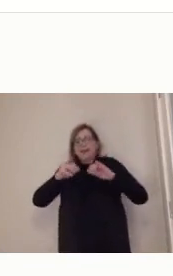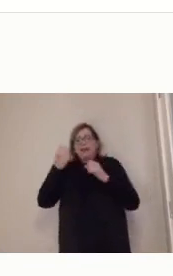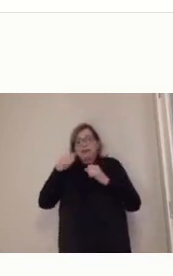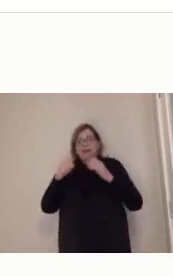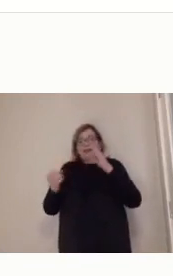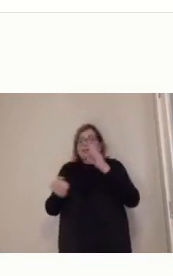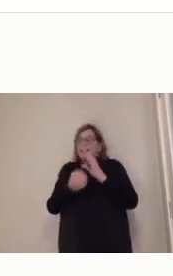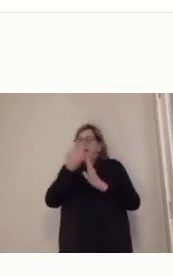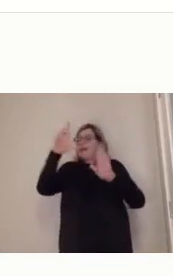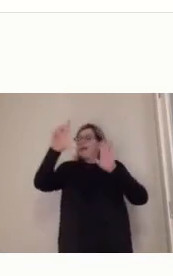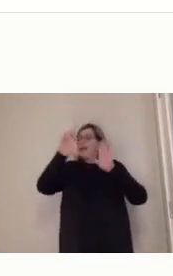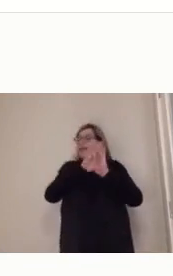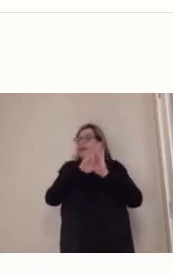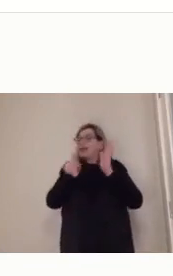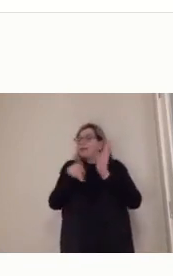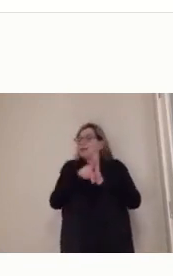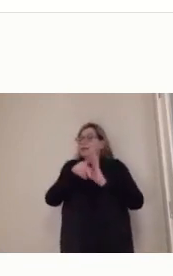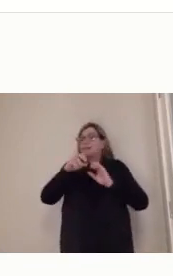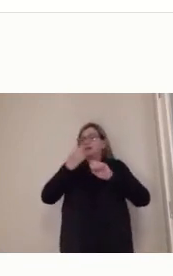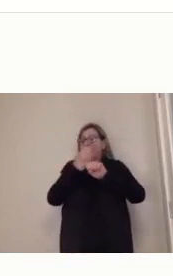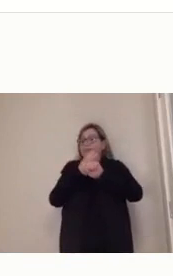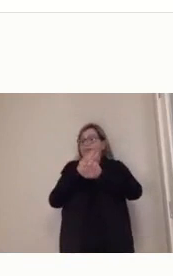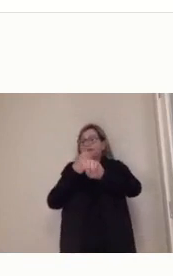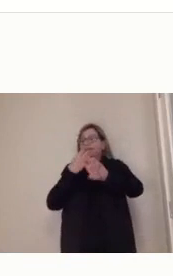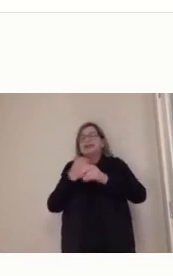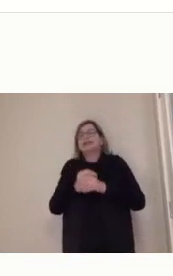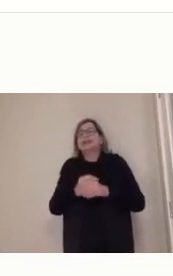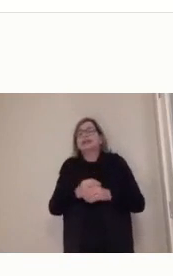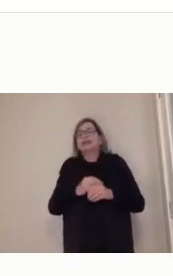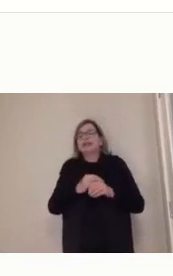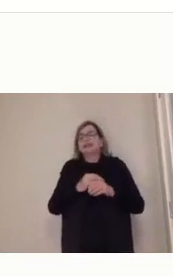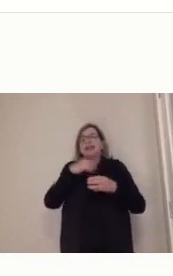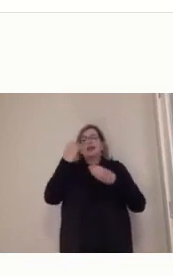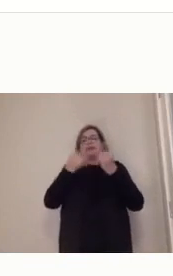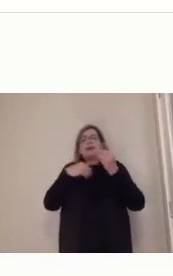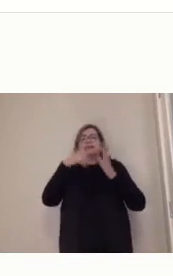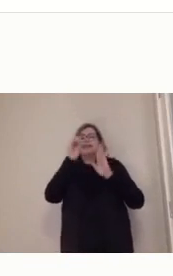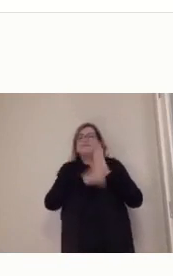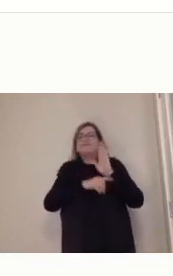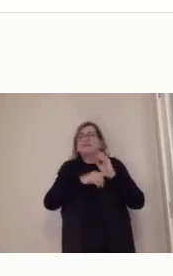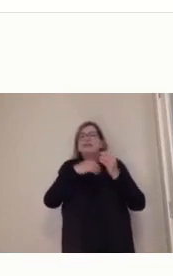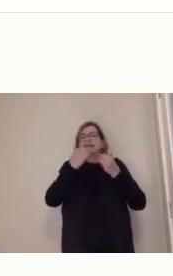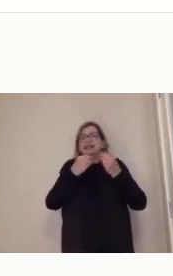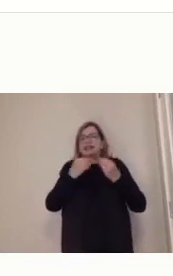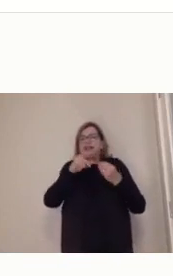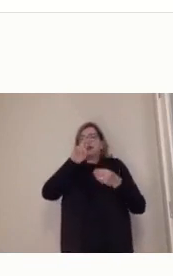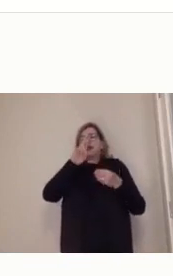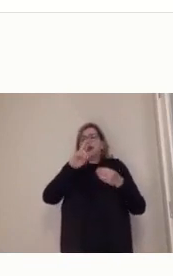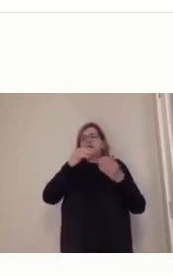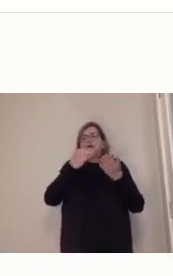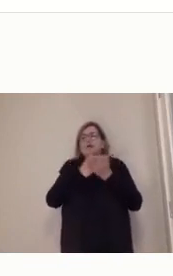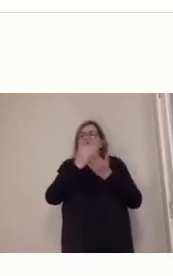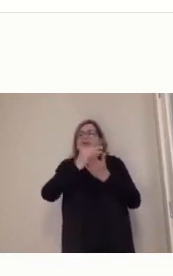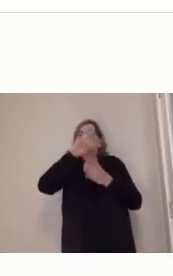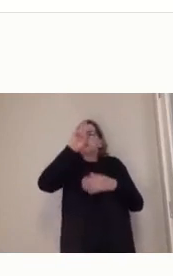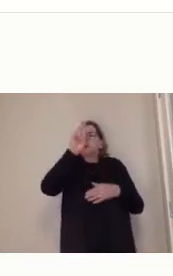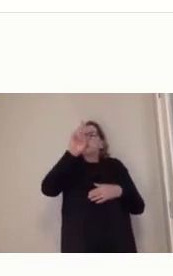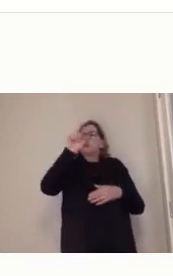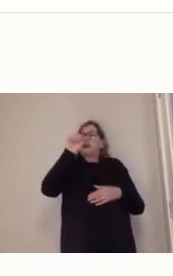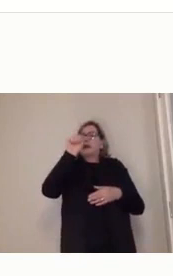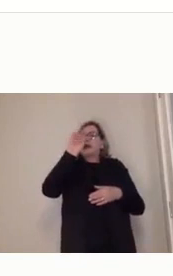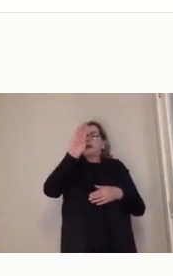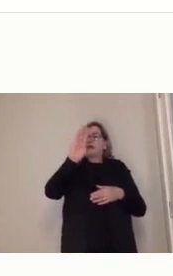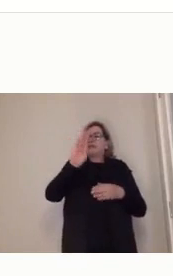do Ministério da Educação, por uma Secretaria de Educação à Distância, e depois esse sistema foi para a CAPES, e hoje ele está dentro da